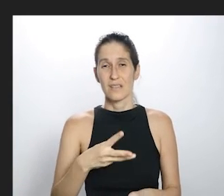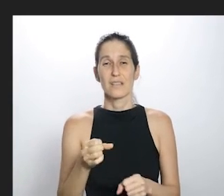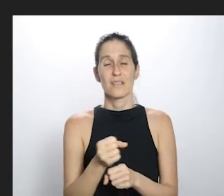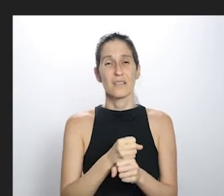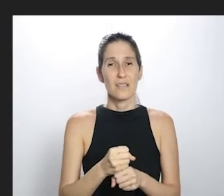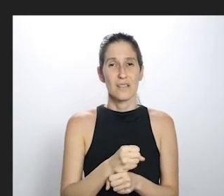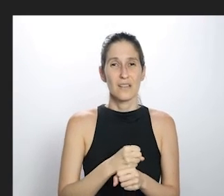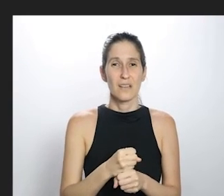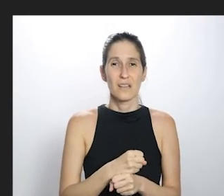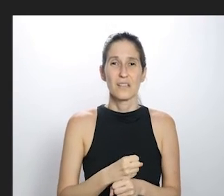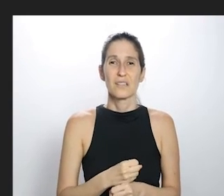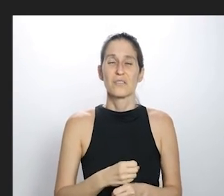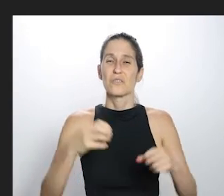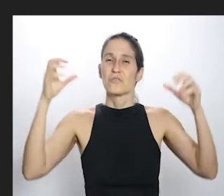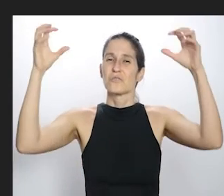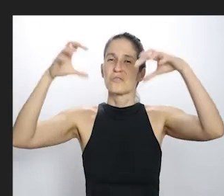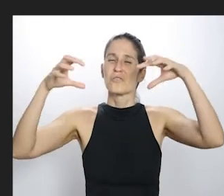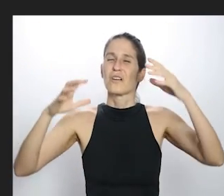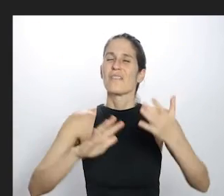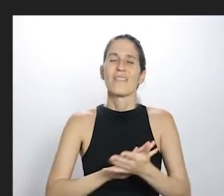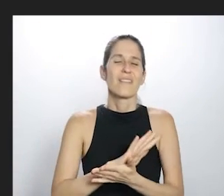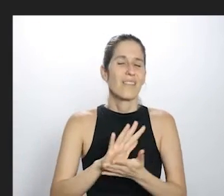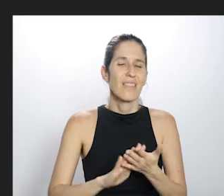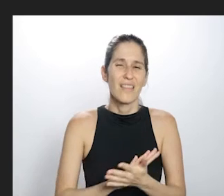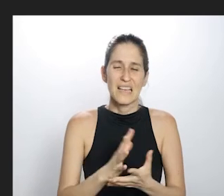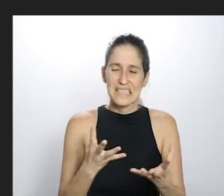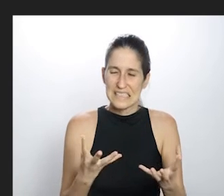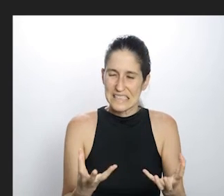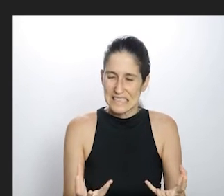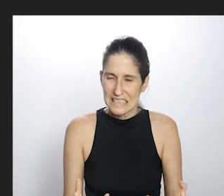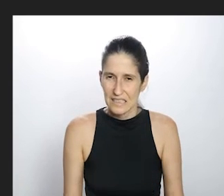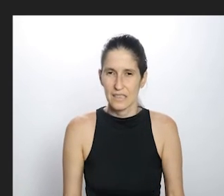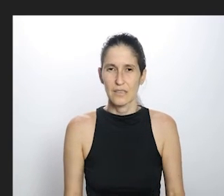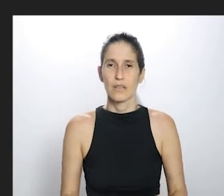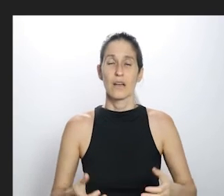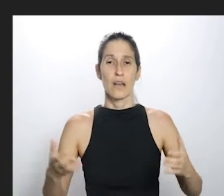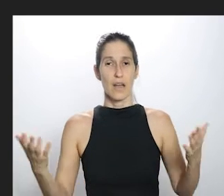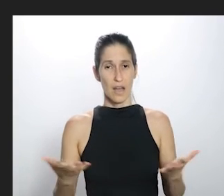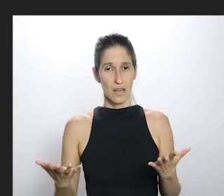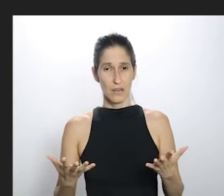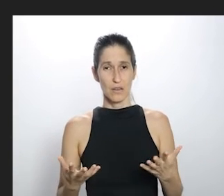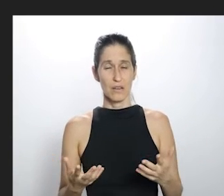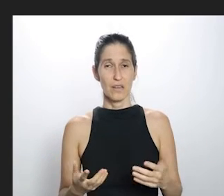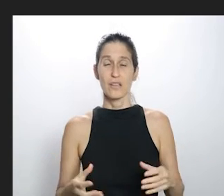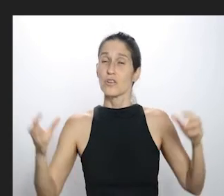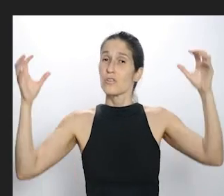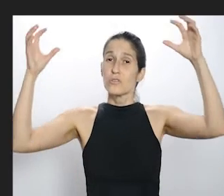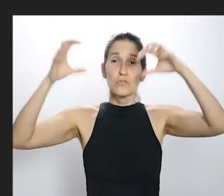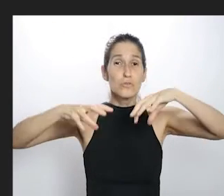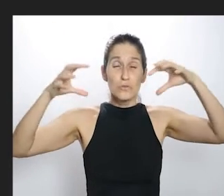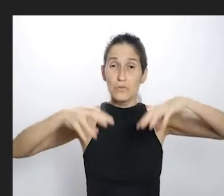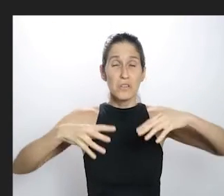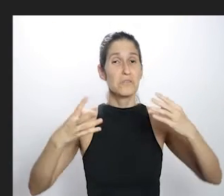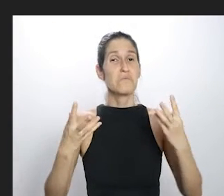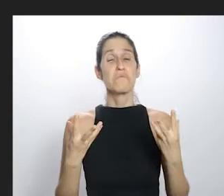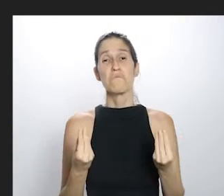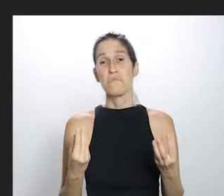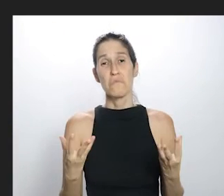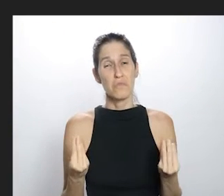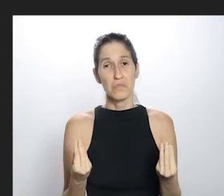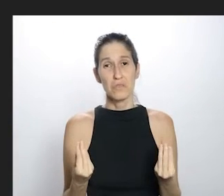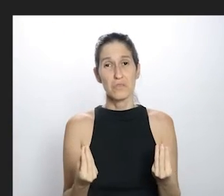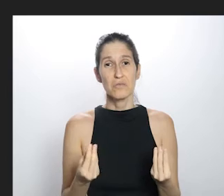sem conseguir colher o milho, o feijão, e numa seca terrível, e que nesse momento eles estão vivendo o contrário, eles estão vivendo o maior